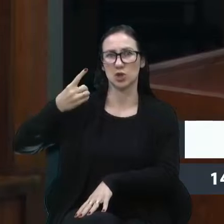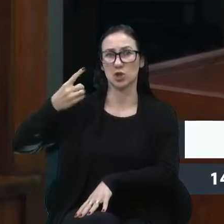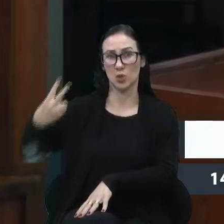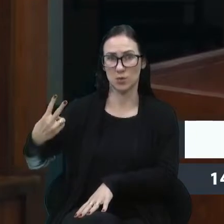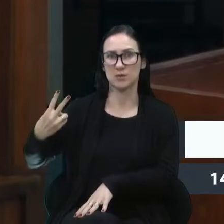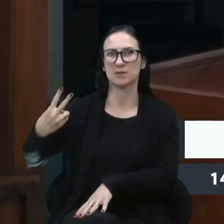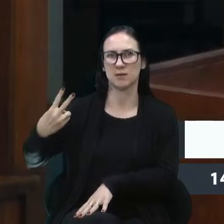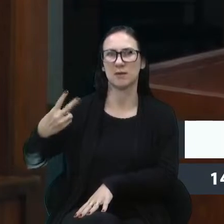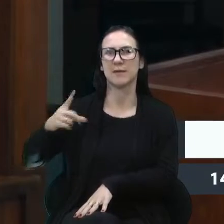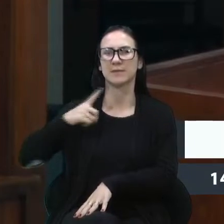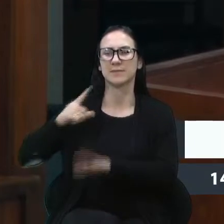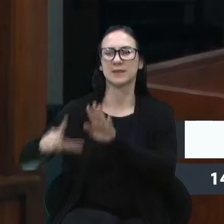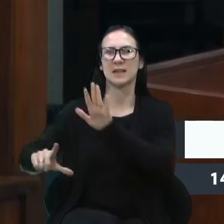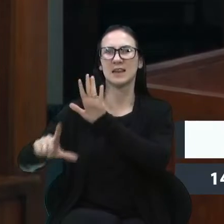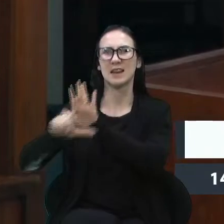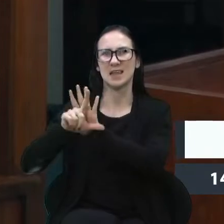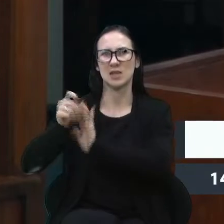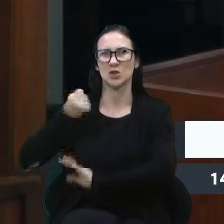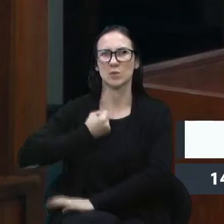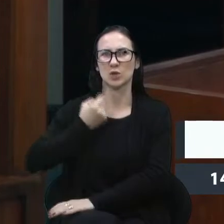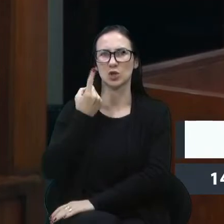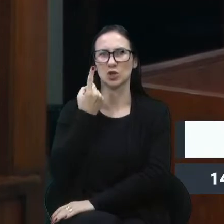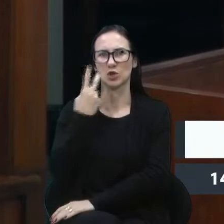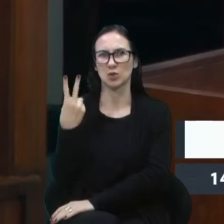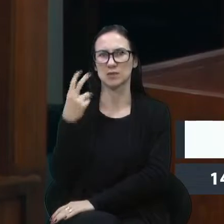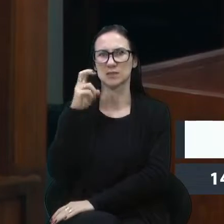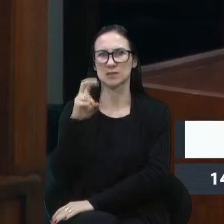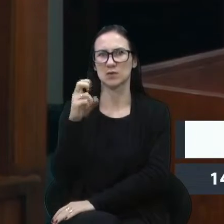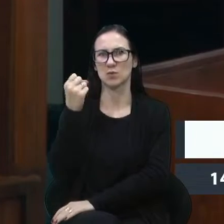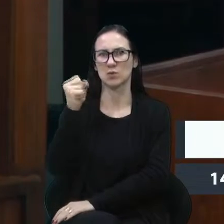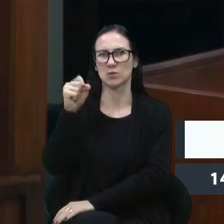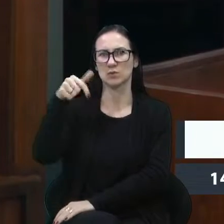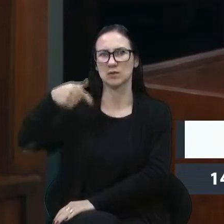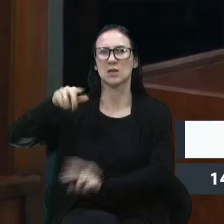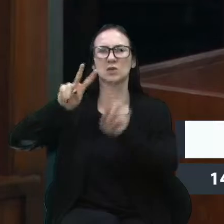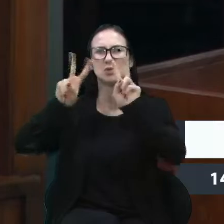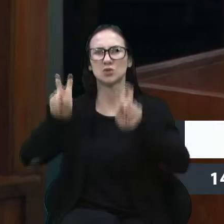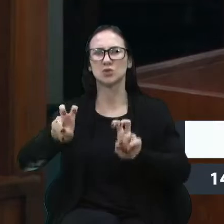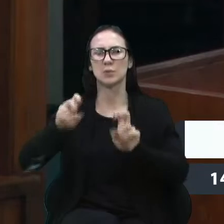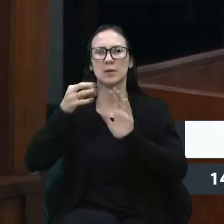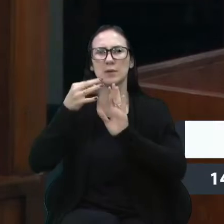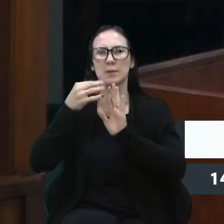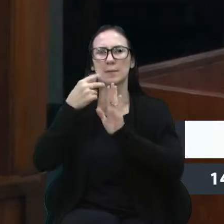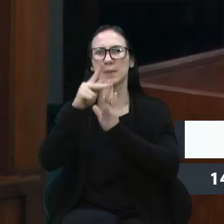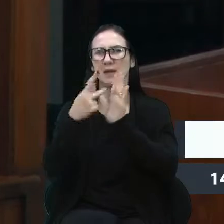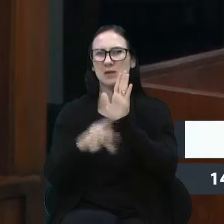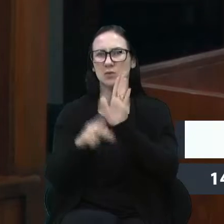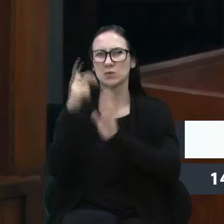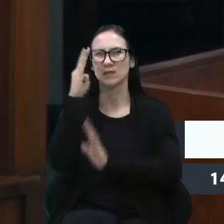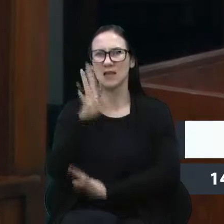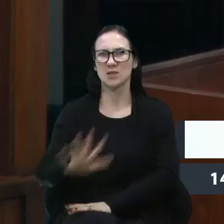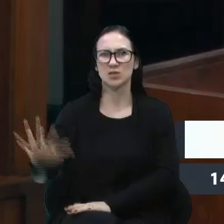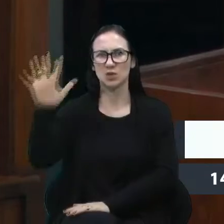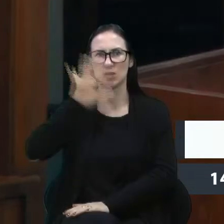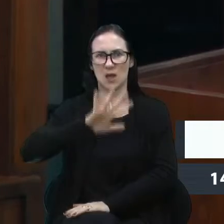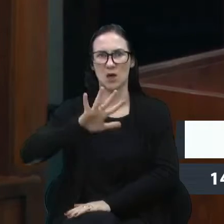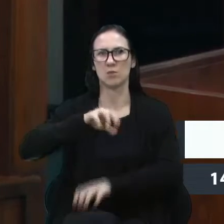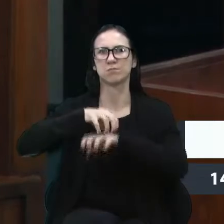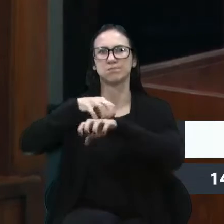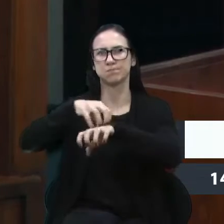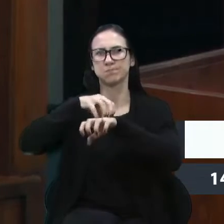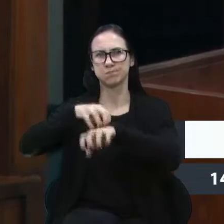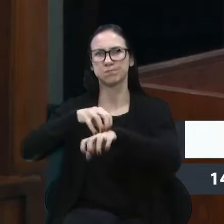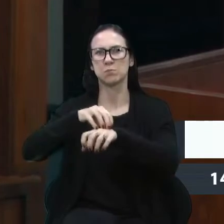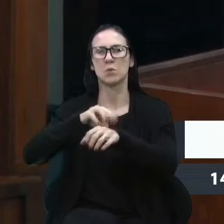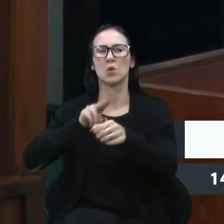nós temos uma lei, a Lei 12.587, que trata do Plano Nacional de Mobilidade Urbana. Isso, à época,